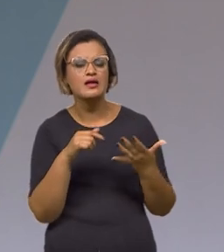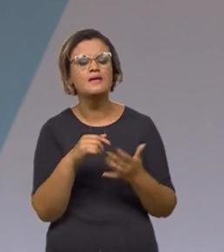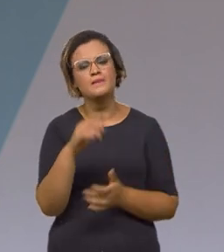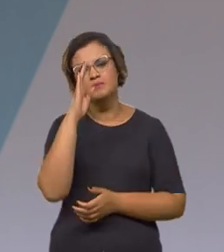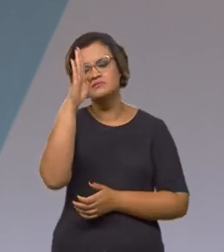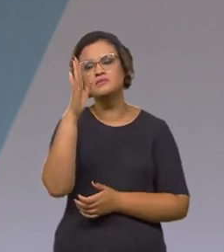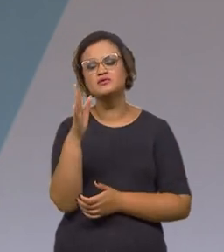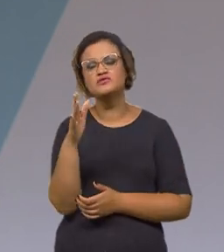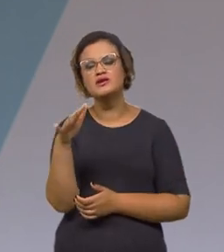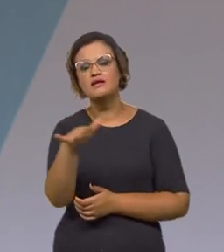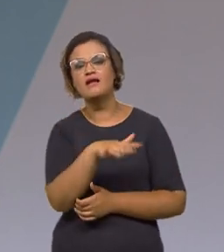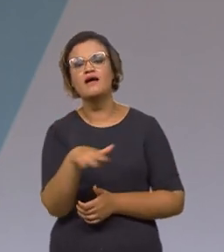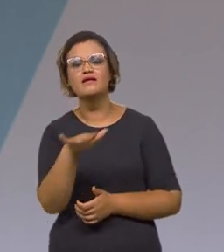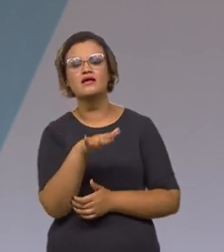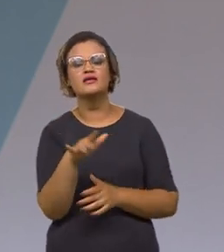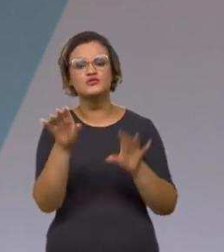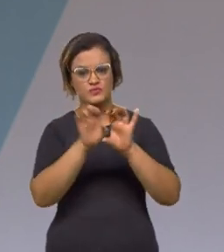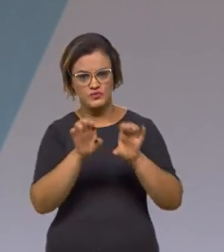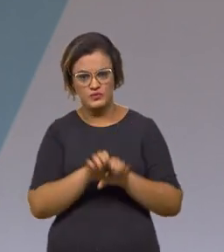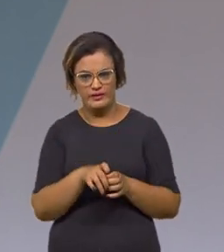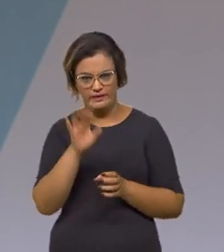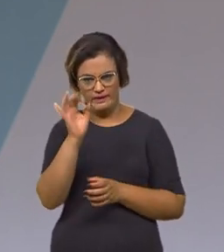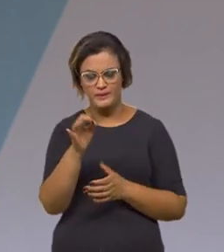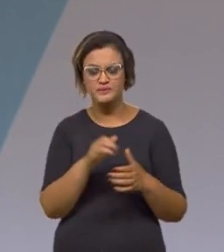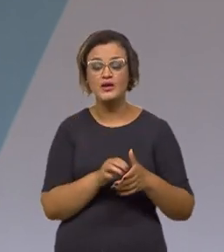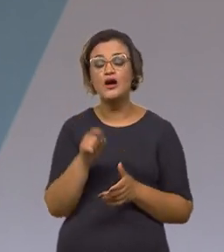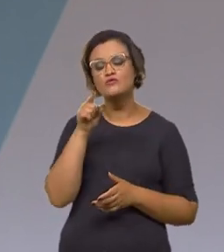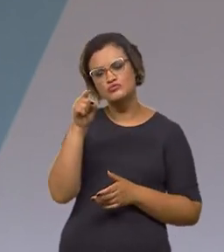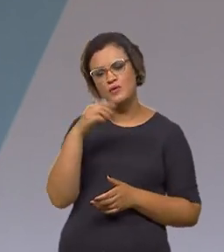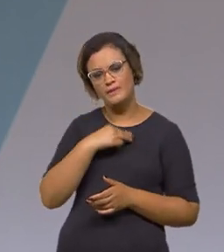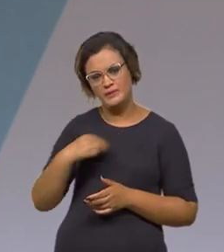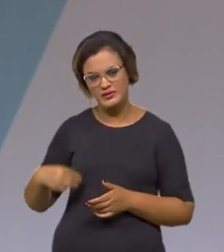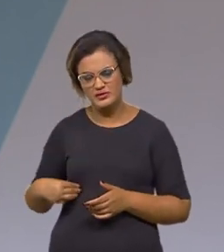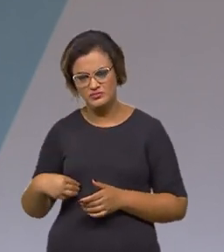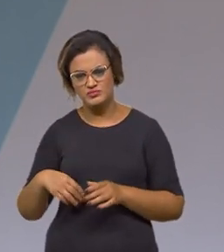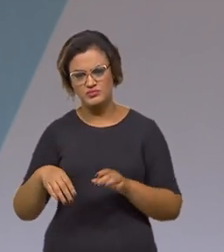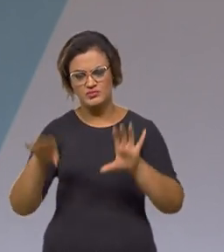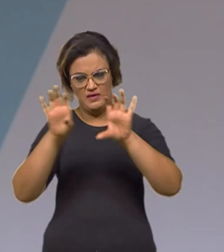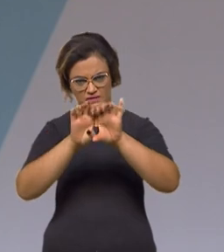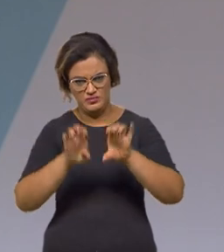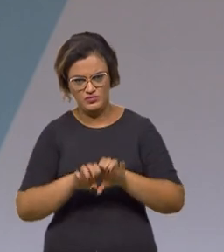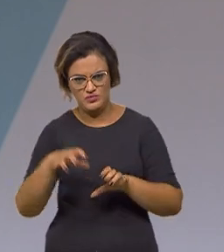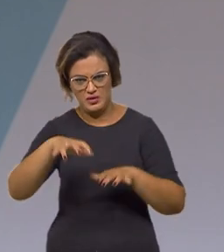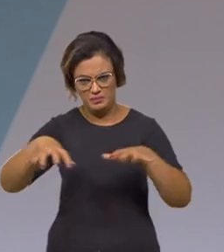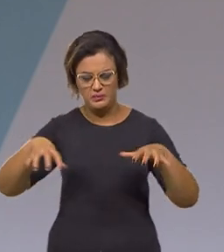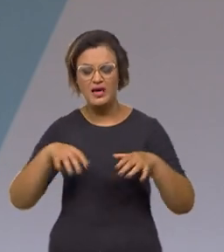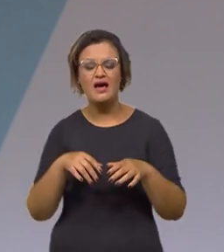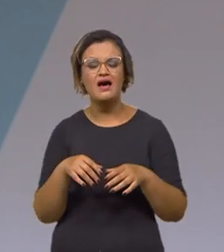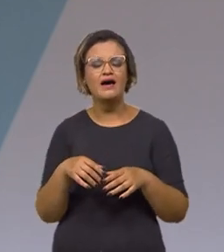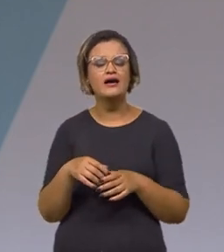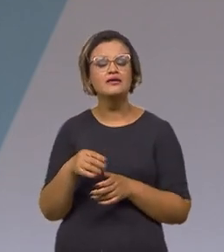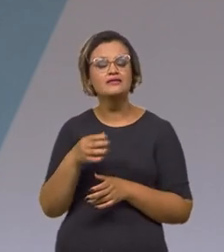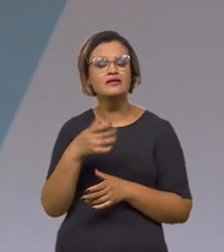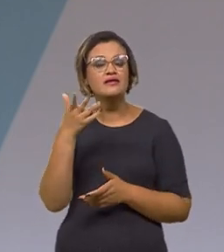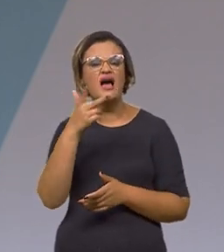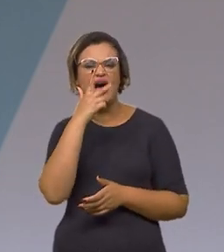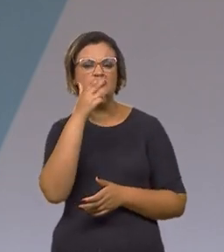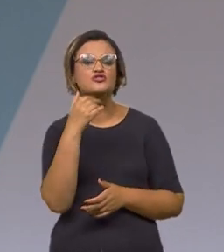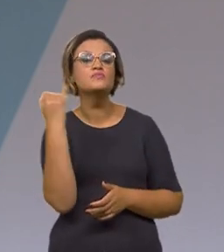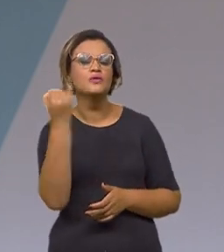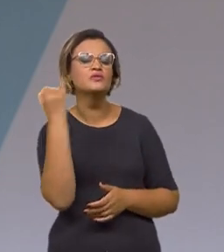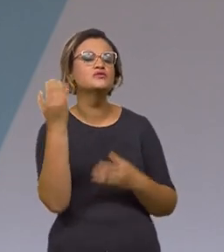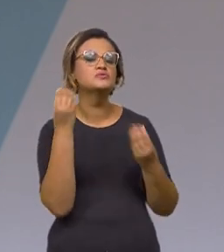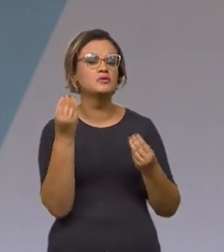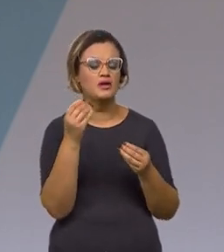inclusive no segmento de infraestrutura. O senhor, como ministro da infraestrutura, queria que fizesse uma análise de como vai ser importante para o Brasil